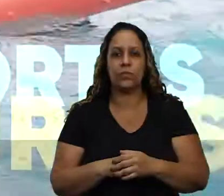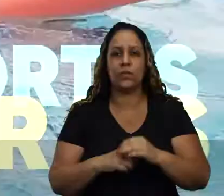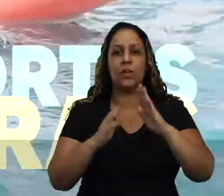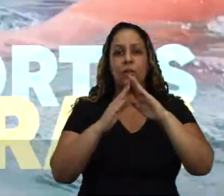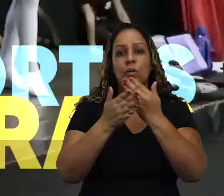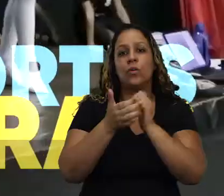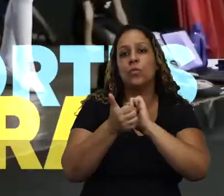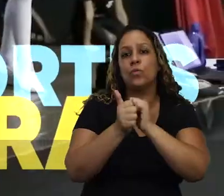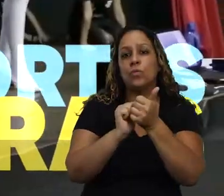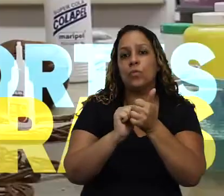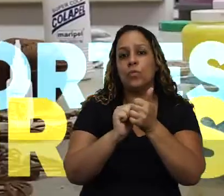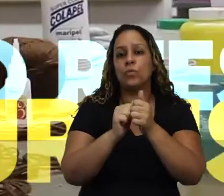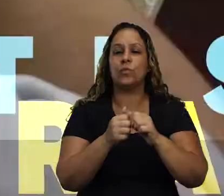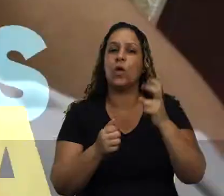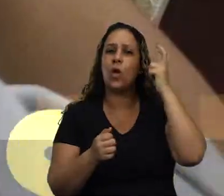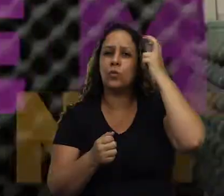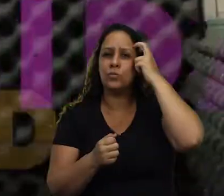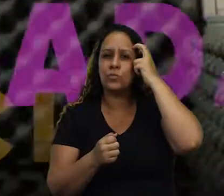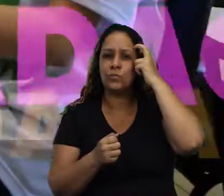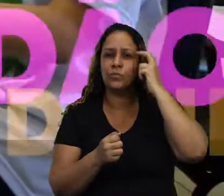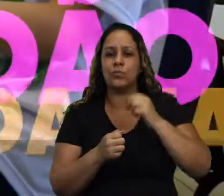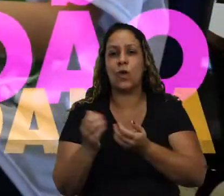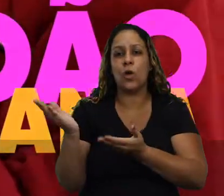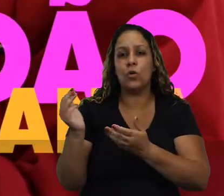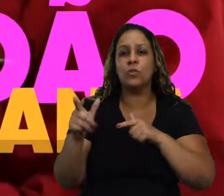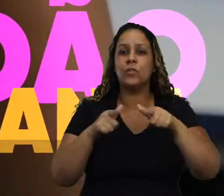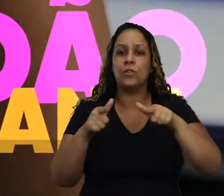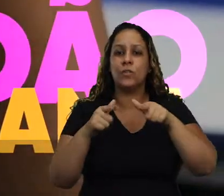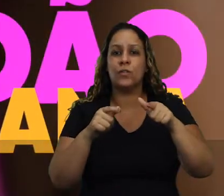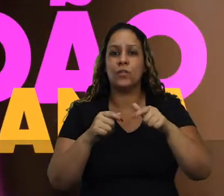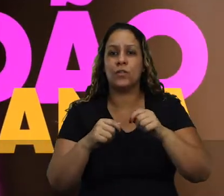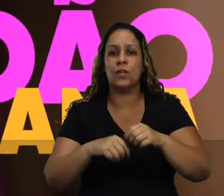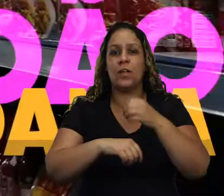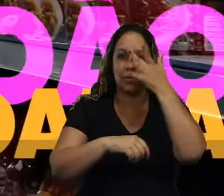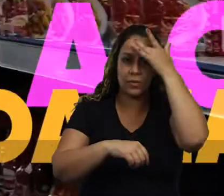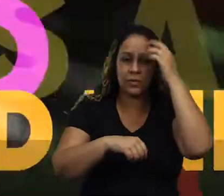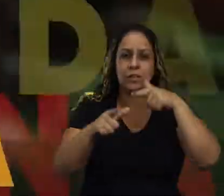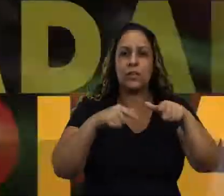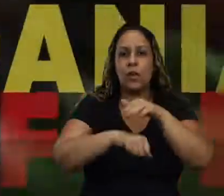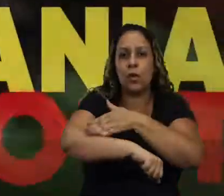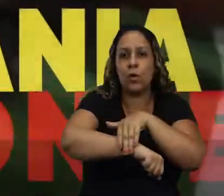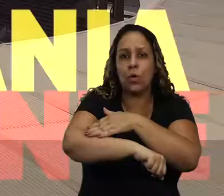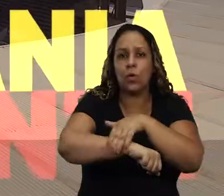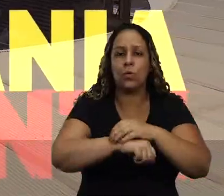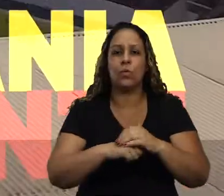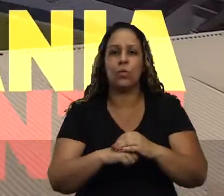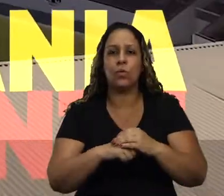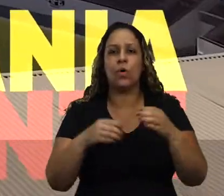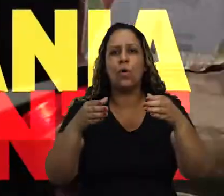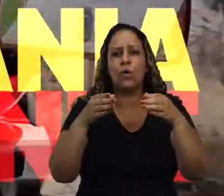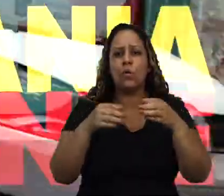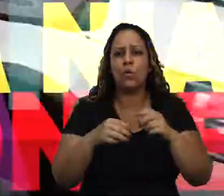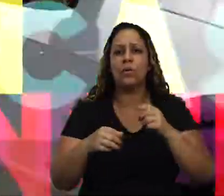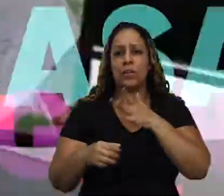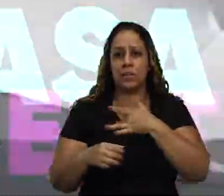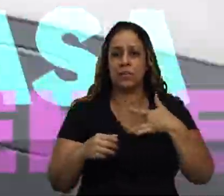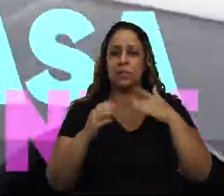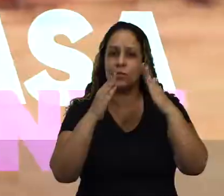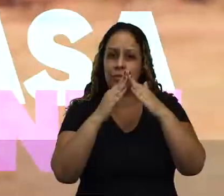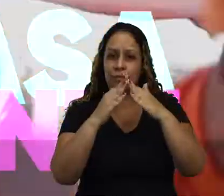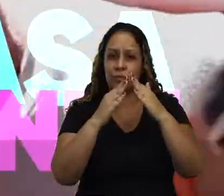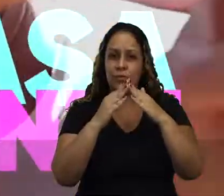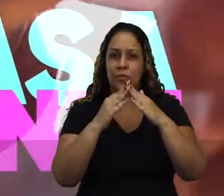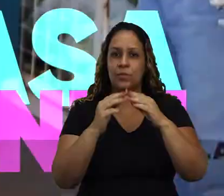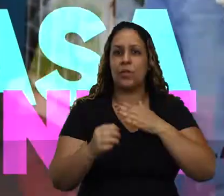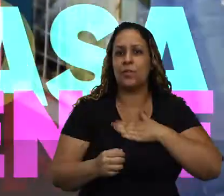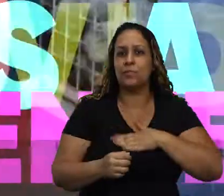Escolinhas de esportes. Oficinas culturais. Jovem cidadão. Frentes da cidadania. Bolsa Cidadania. Arena da fonte. Saúde em casa.